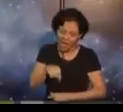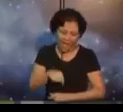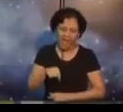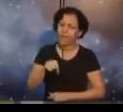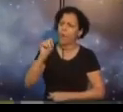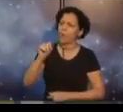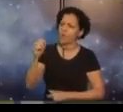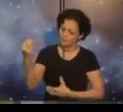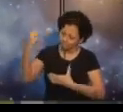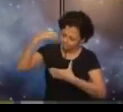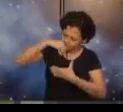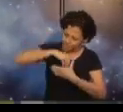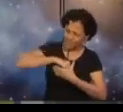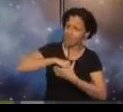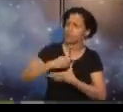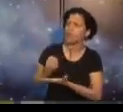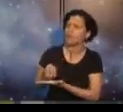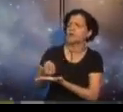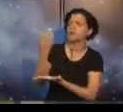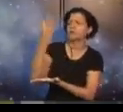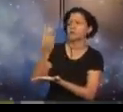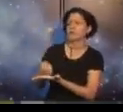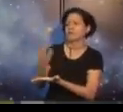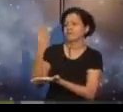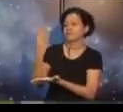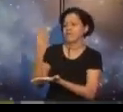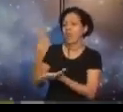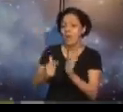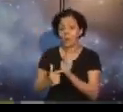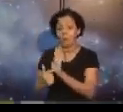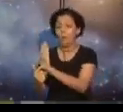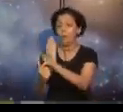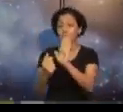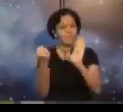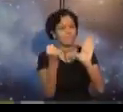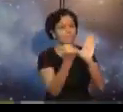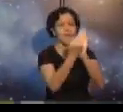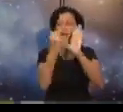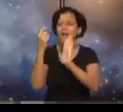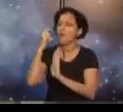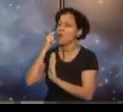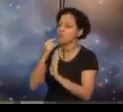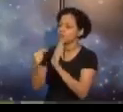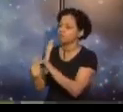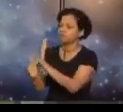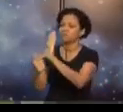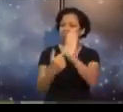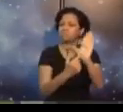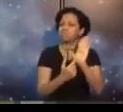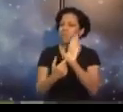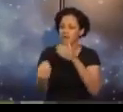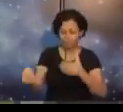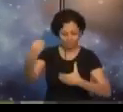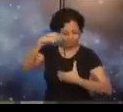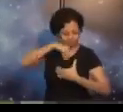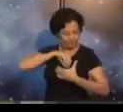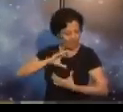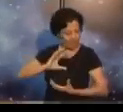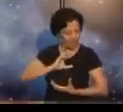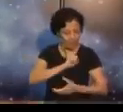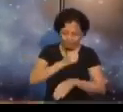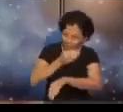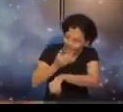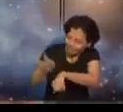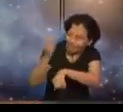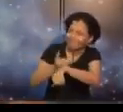do Espiritismo em nós, na simbologia do Codificador, nos exercitando numa amorosidade crescente. Por